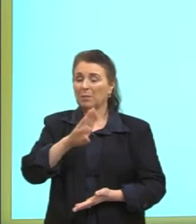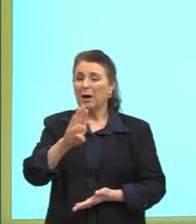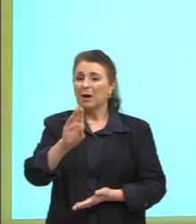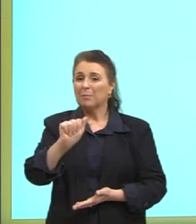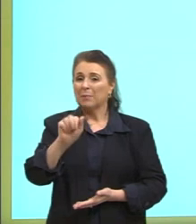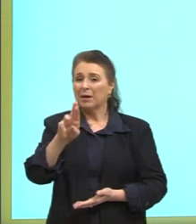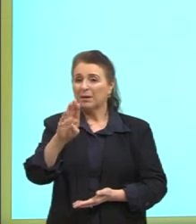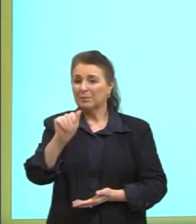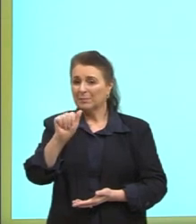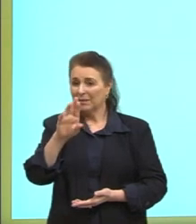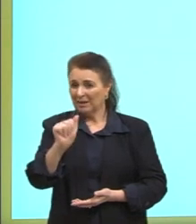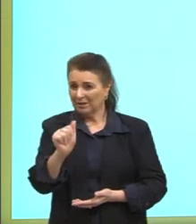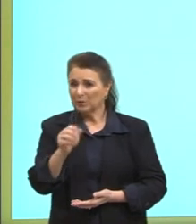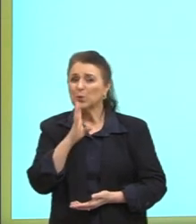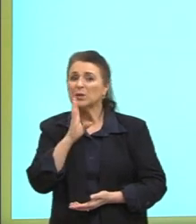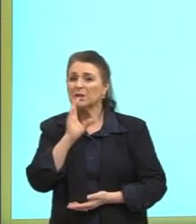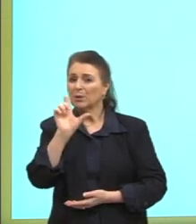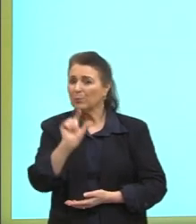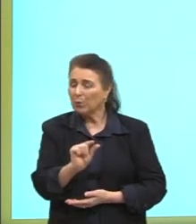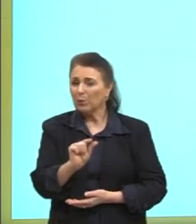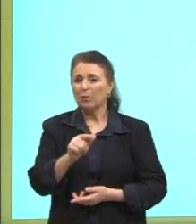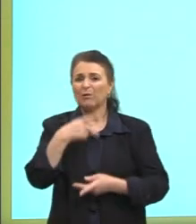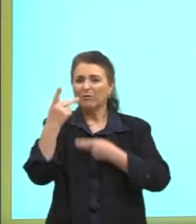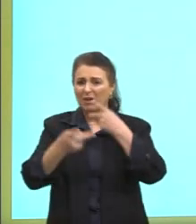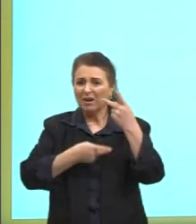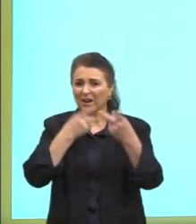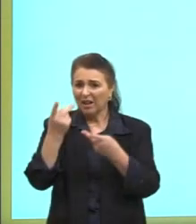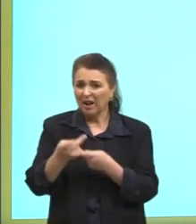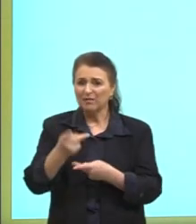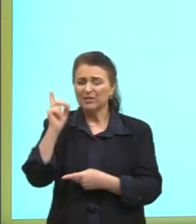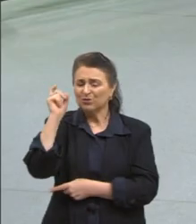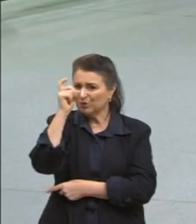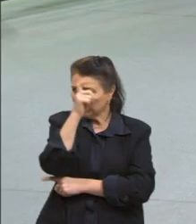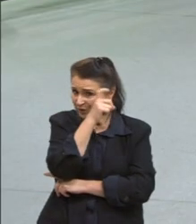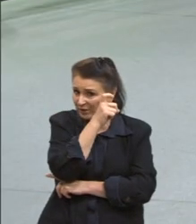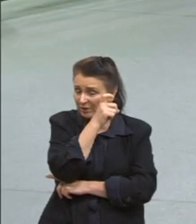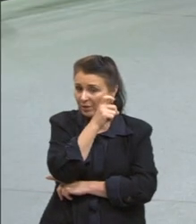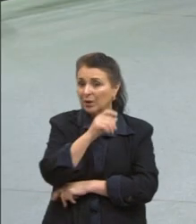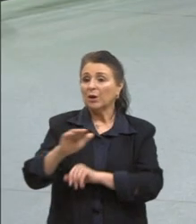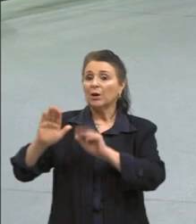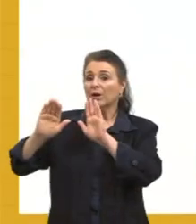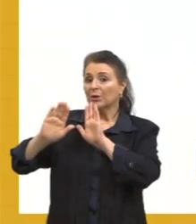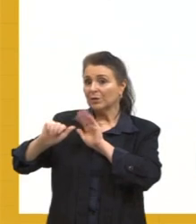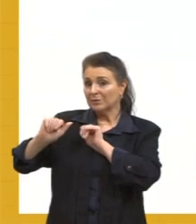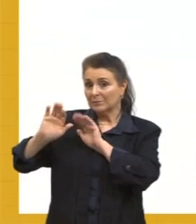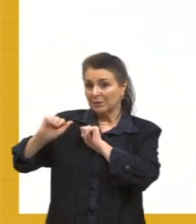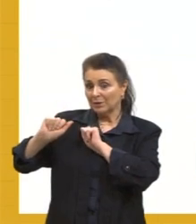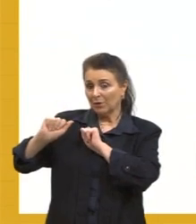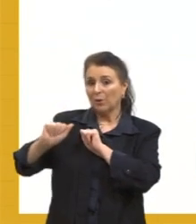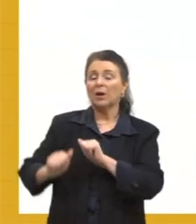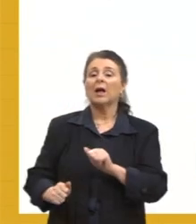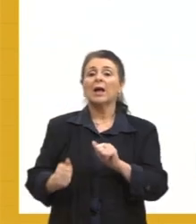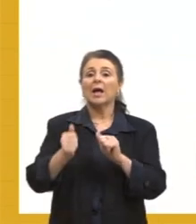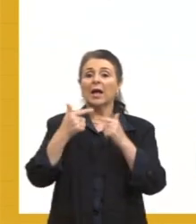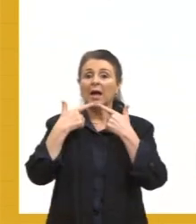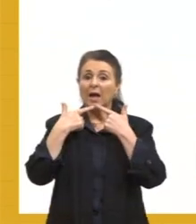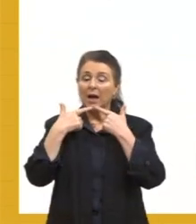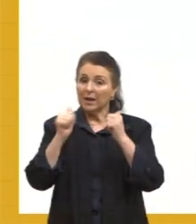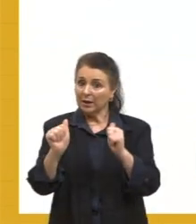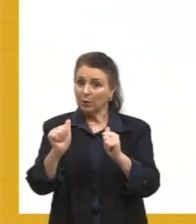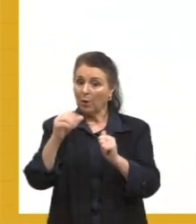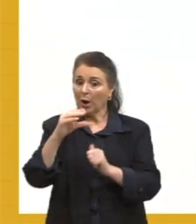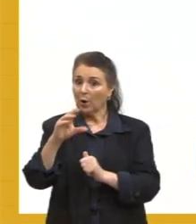pouco conhecida, de difícil pronúncia. E o espanhol vai ser considerado a língua culta, vai ser